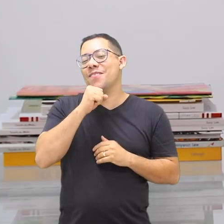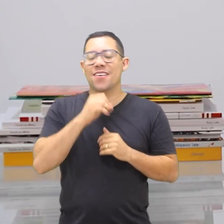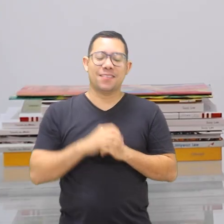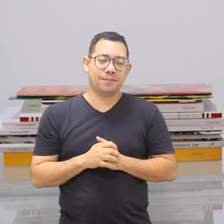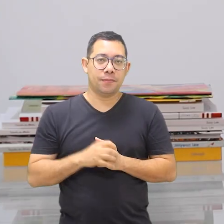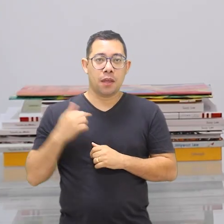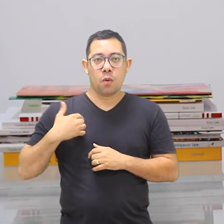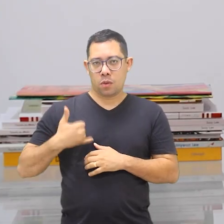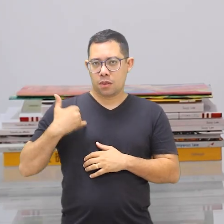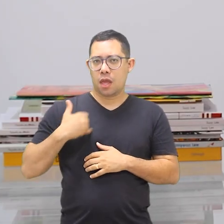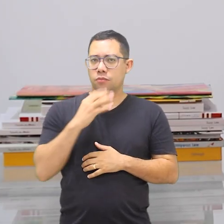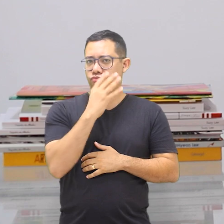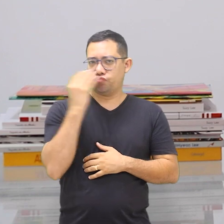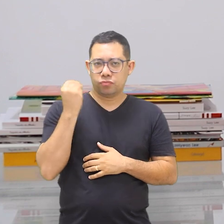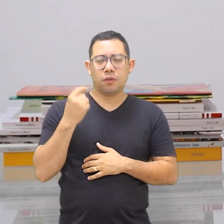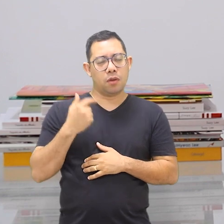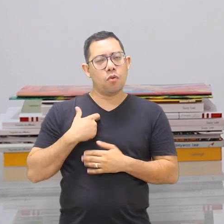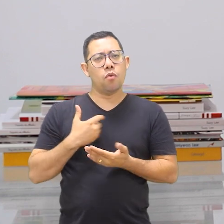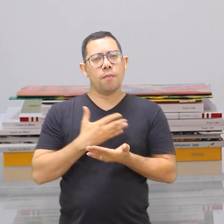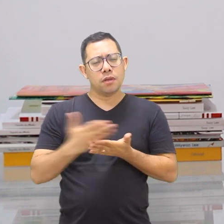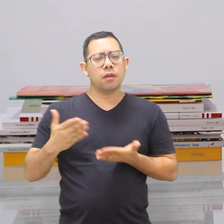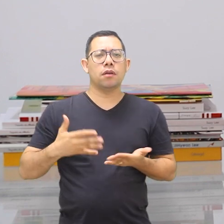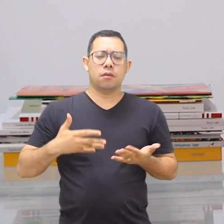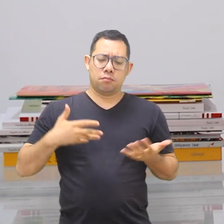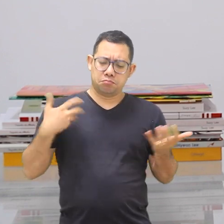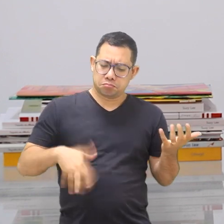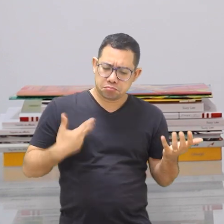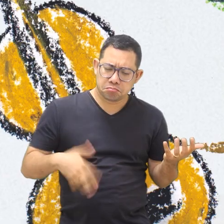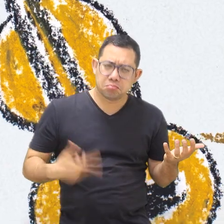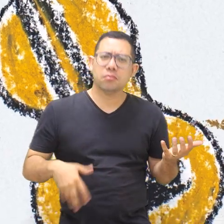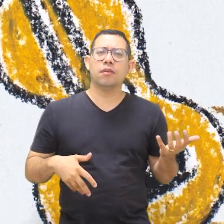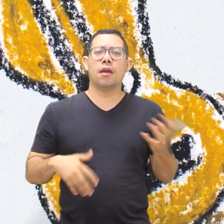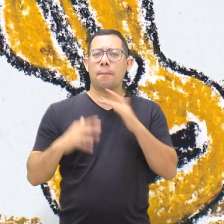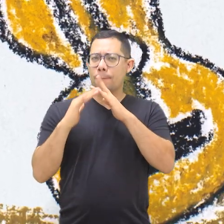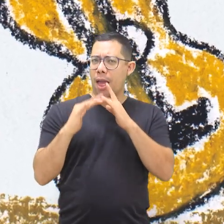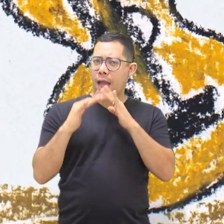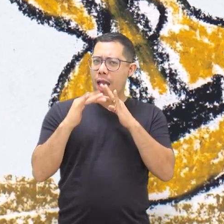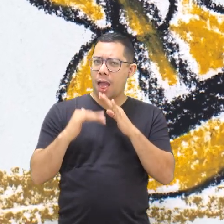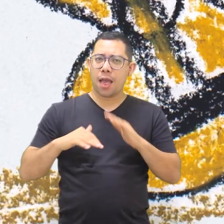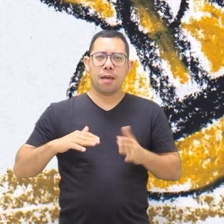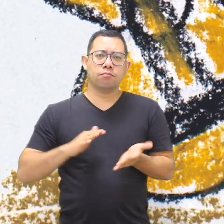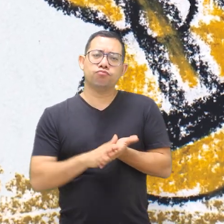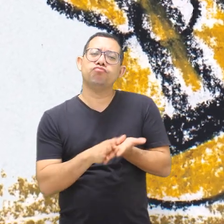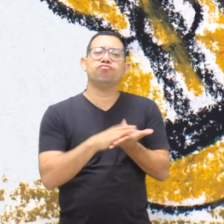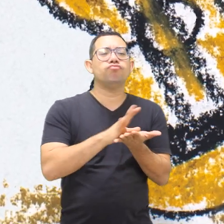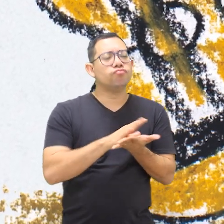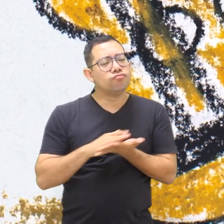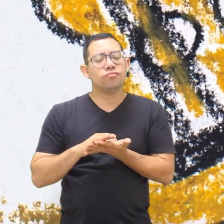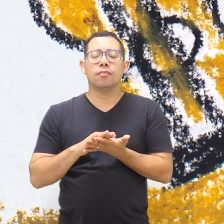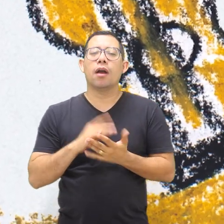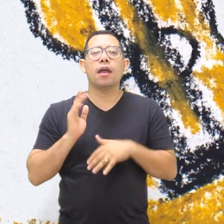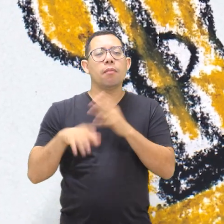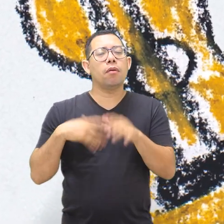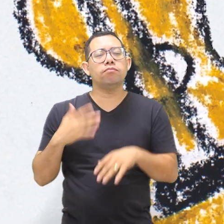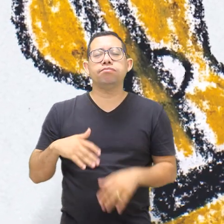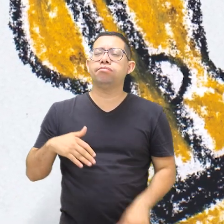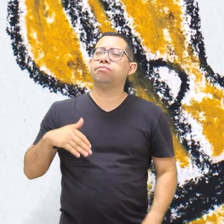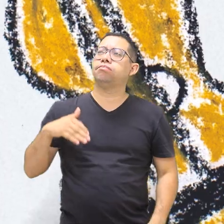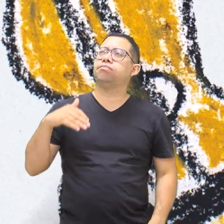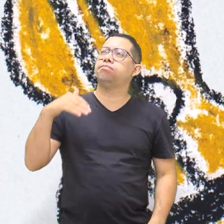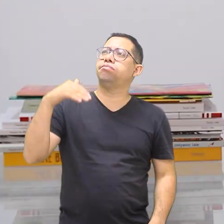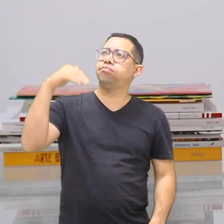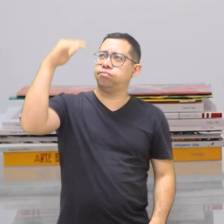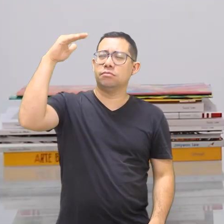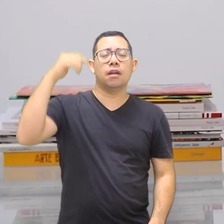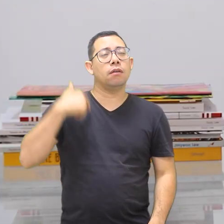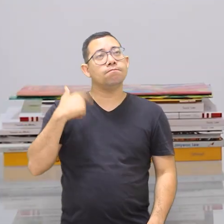Na minha adolescência, eu cheguei até a tocar alguns instrumentos musicais, como violão, guitarra, trompete e pandeiro. Quando eu cresci, eu